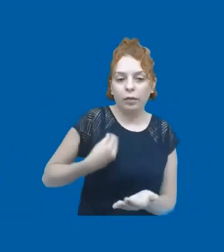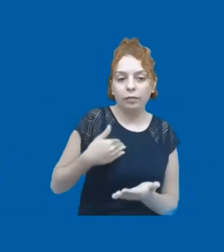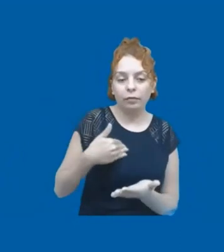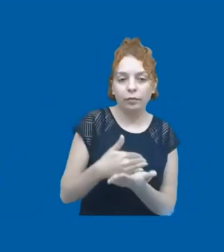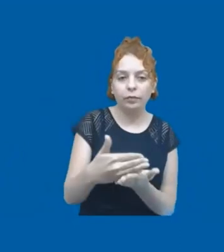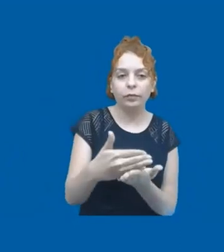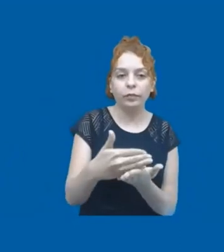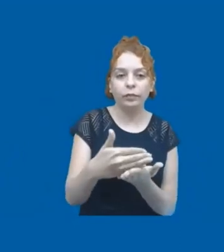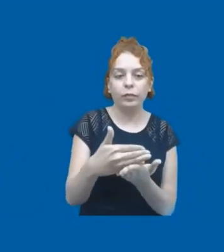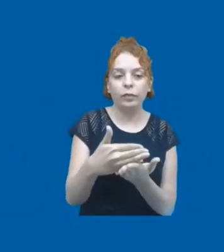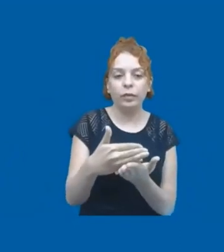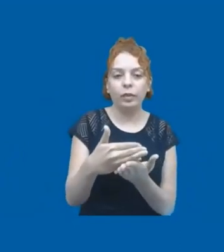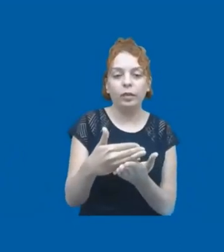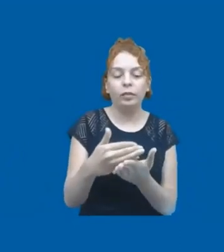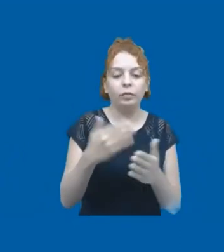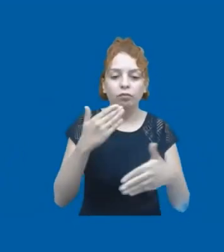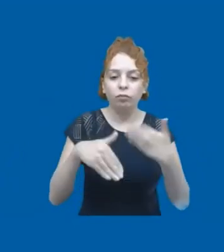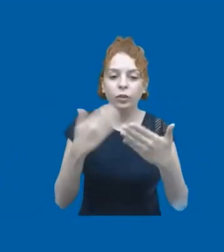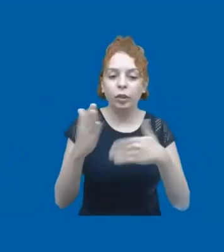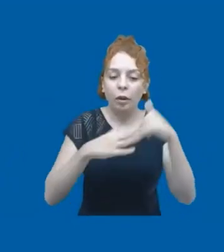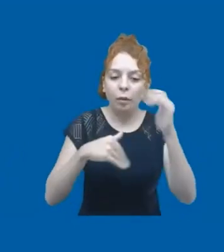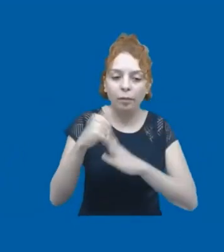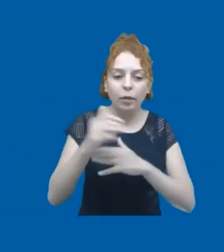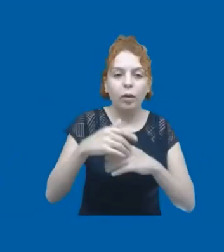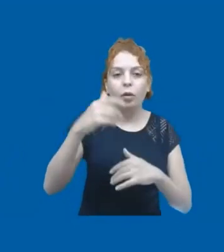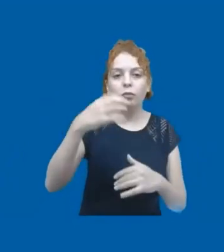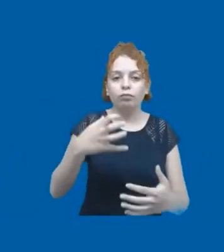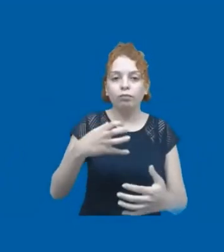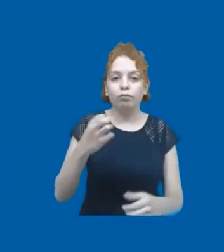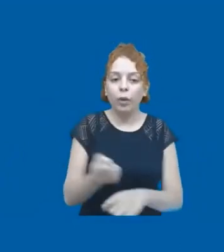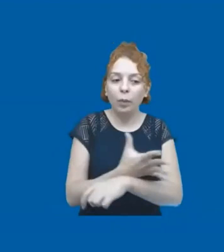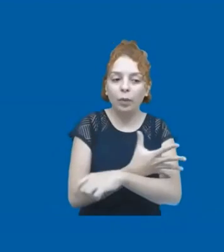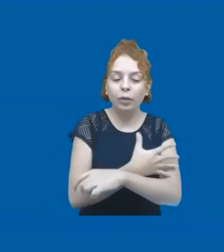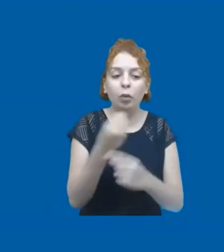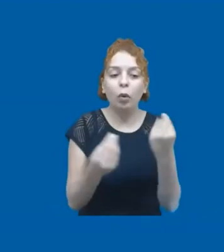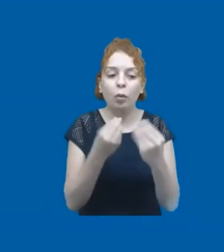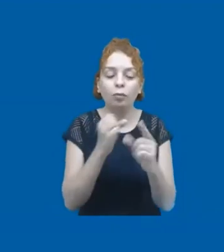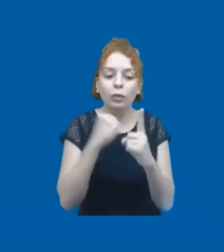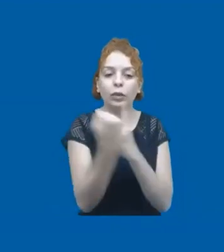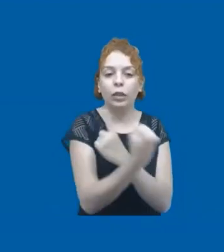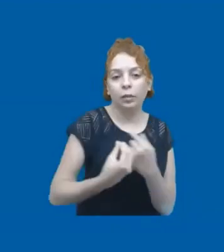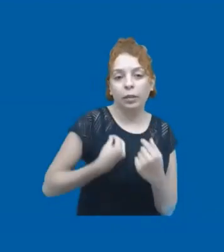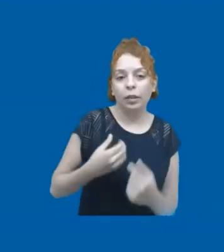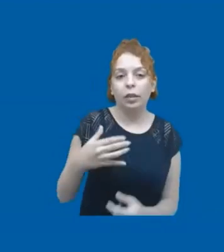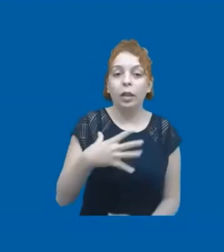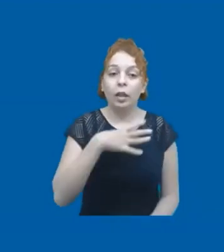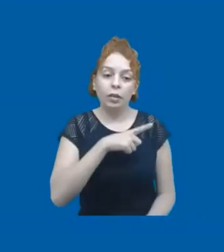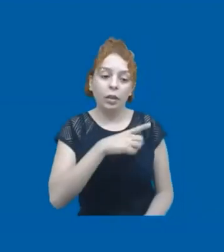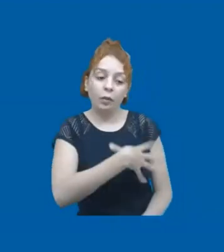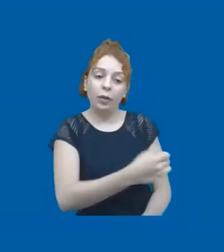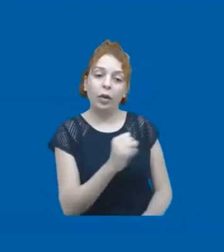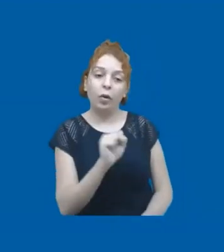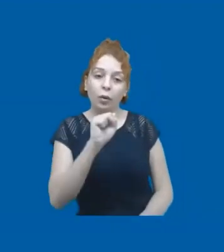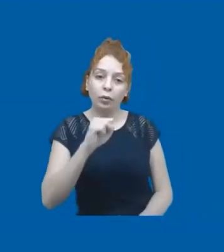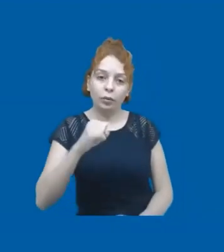de desenvolver as suas habilidades, competências emocionais, viver em sociedade. Eu tenho uma filha de oito anos e eu percebi o